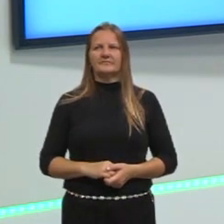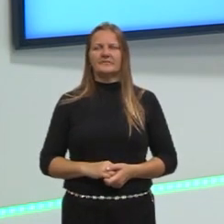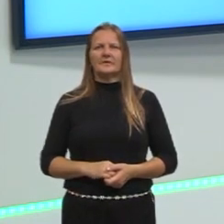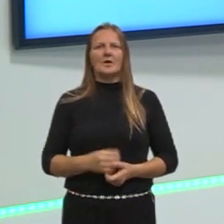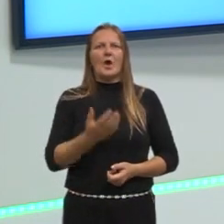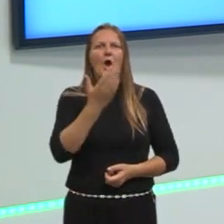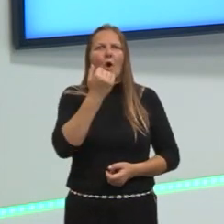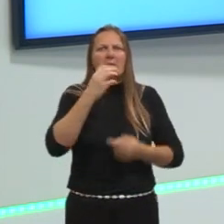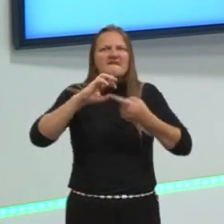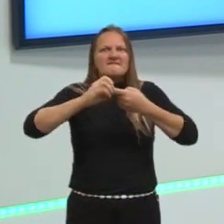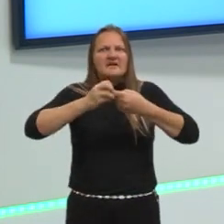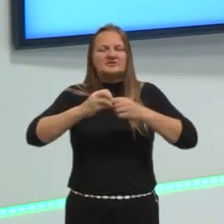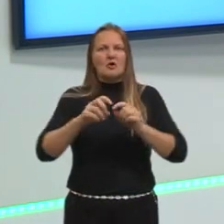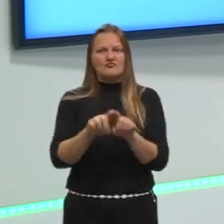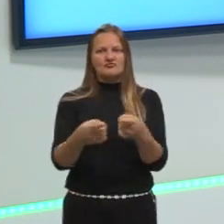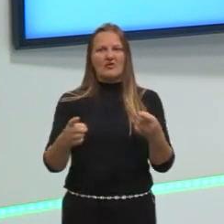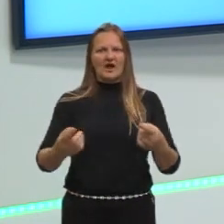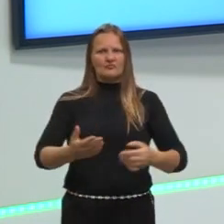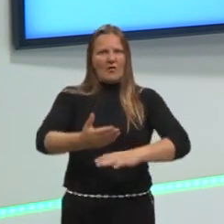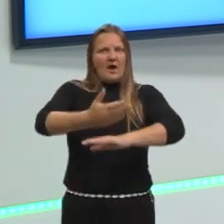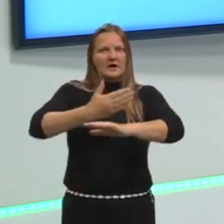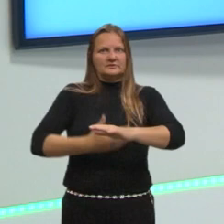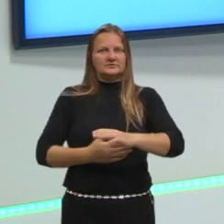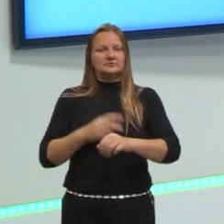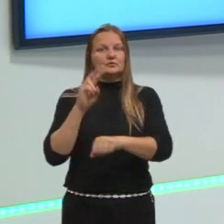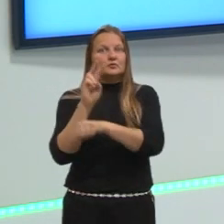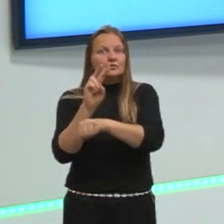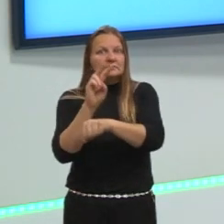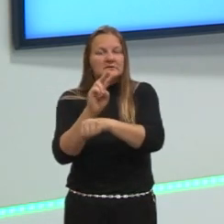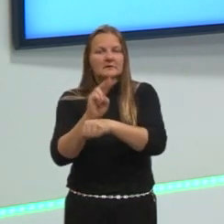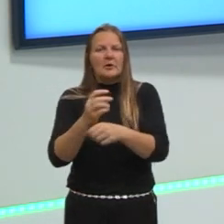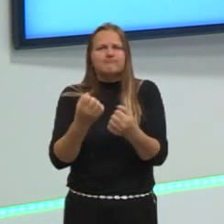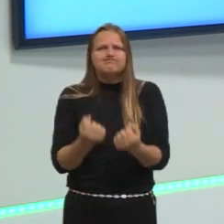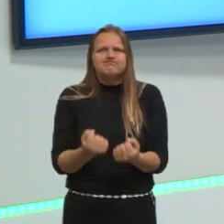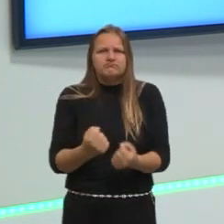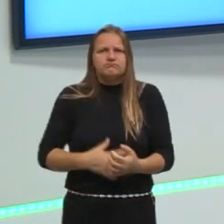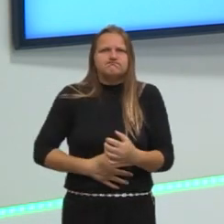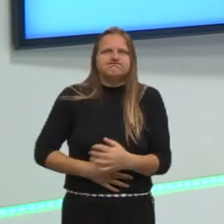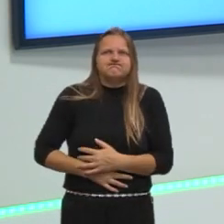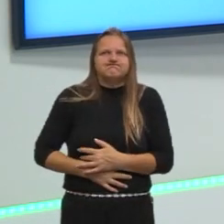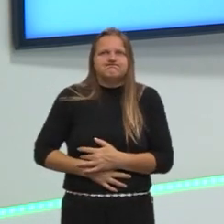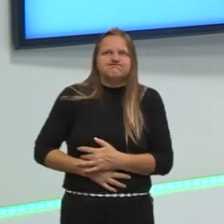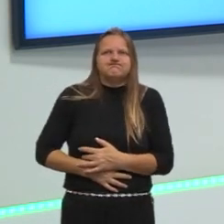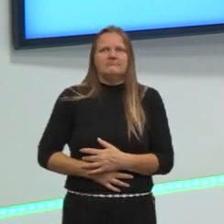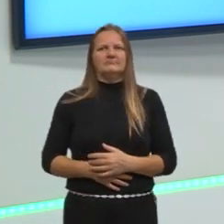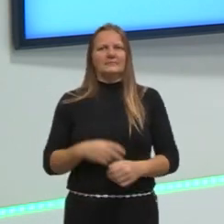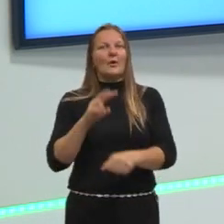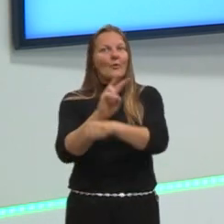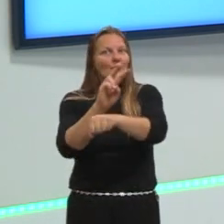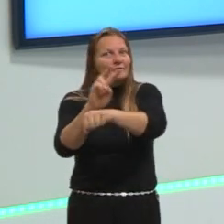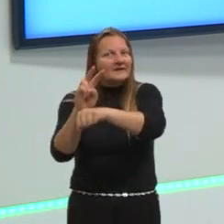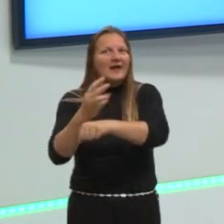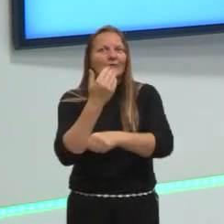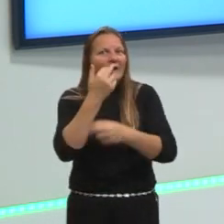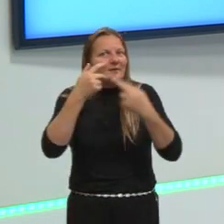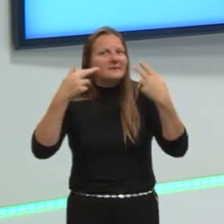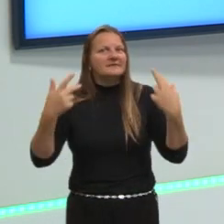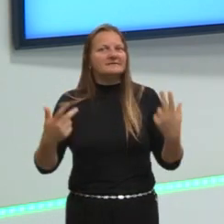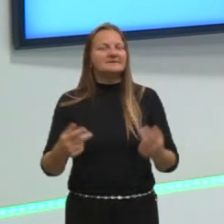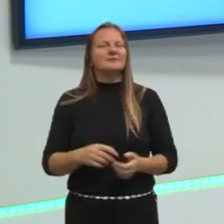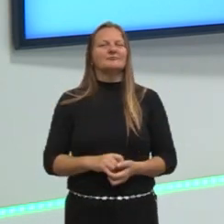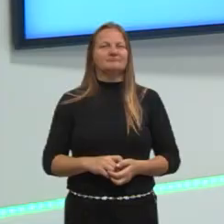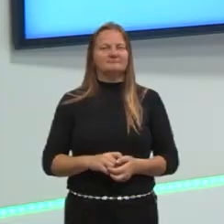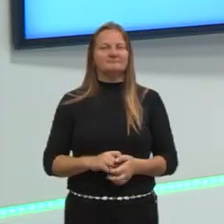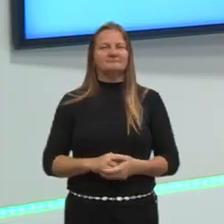feijoada, uma churrascada no dia da véspera para ir pesado para a prova. Então, cuida a alimentação e o sono na